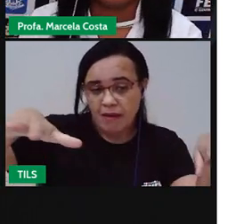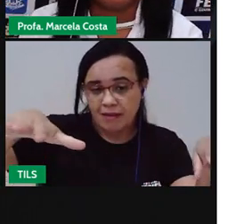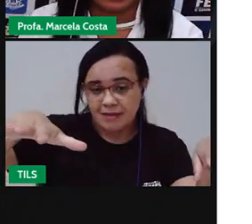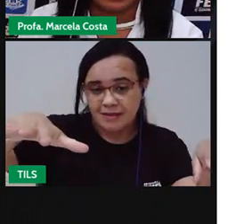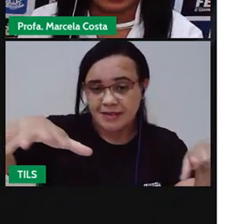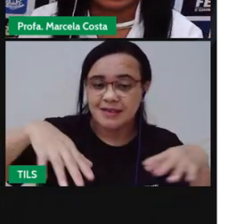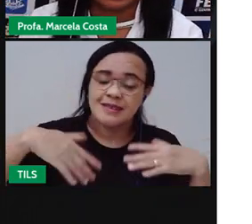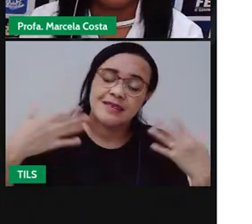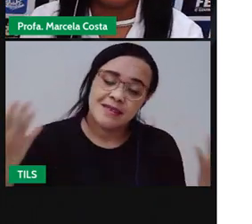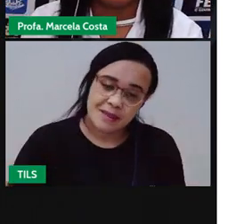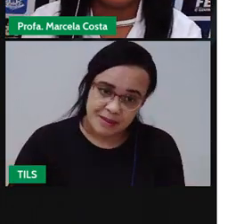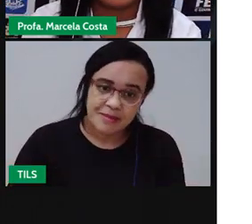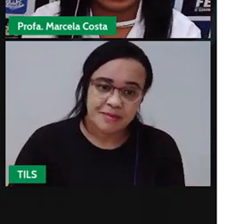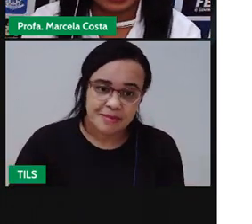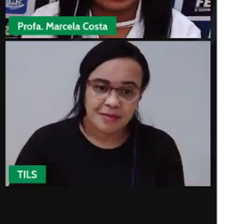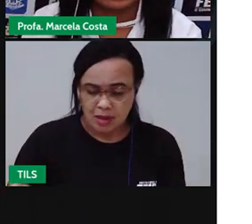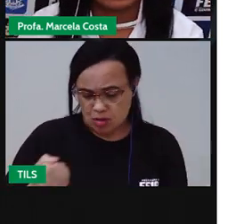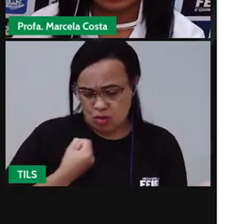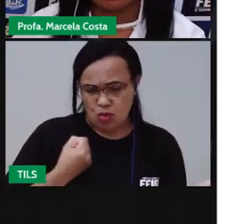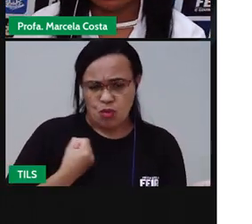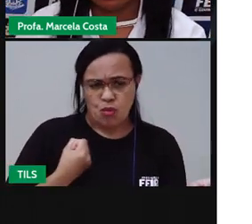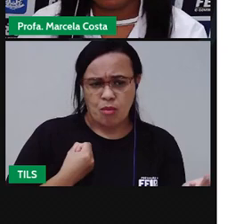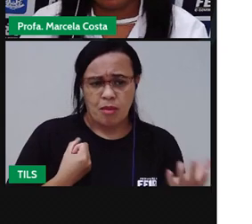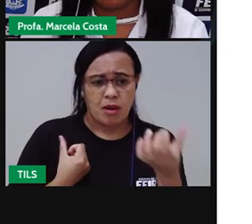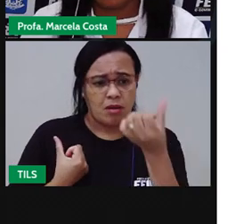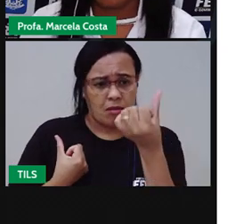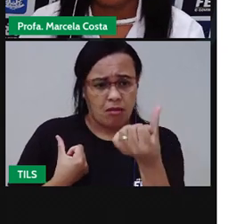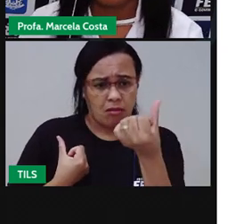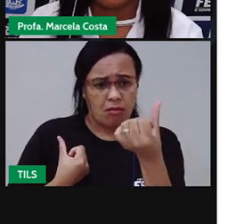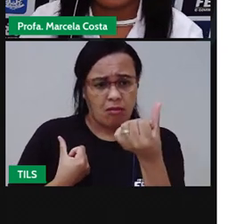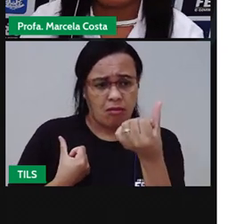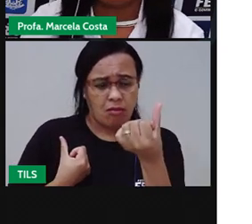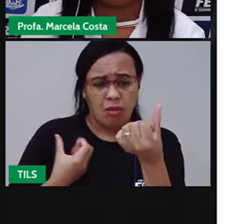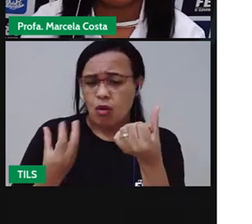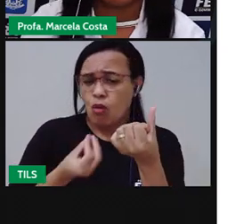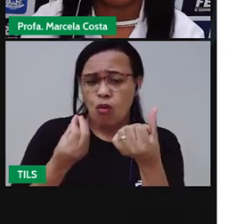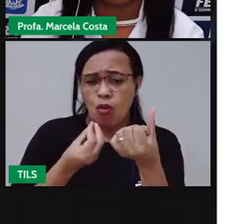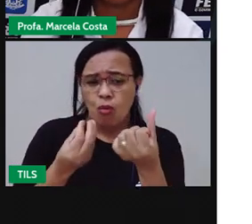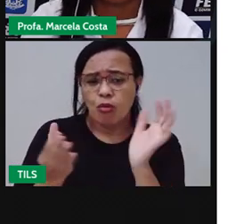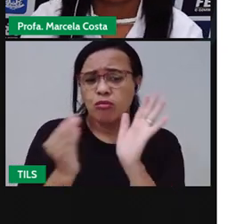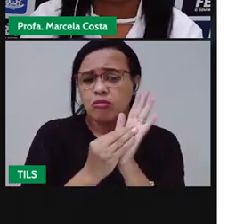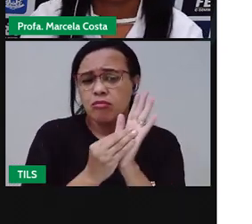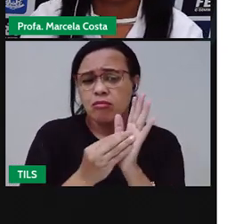representação numérica do número seis? Como é?